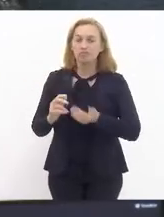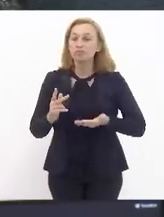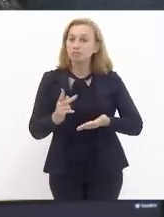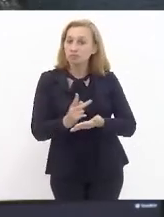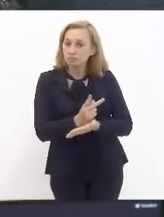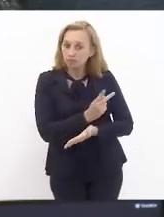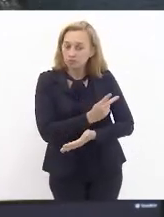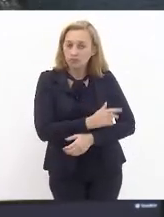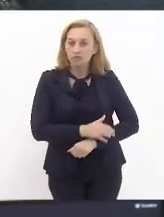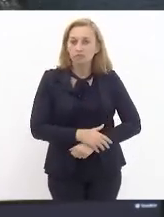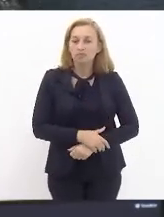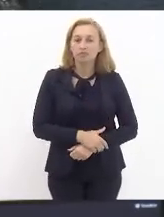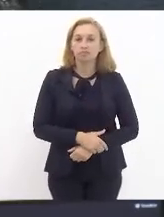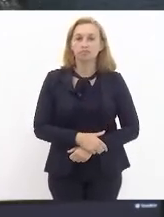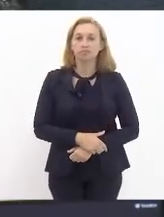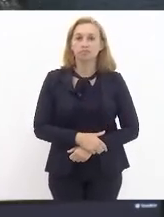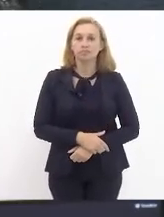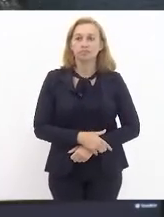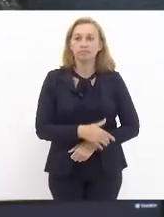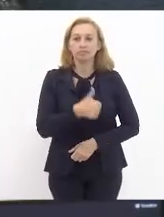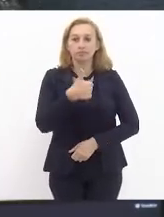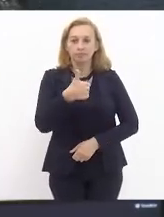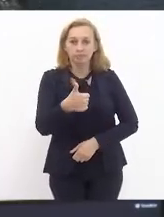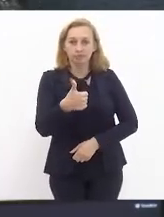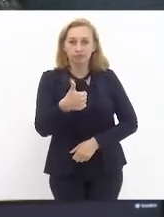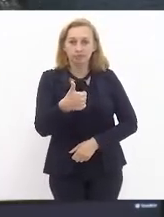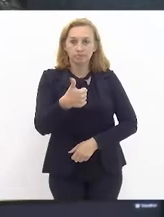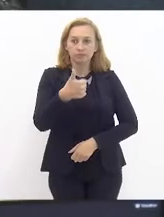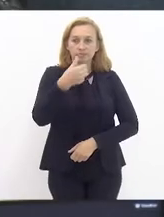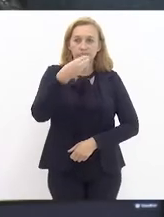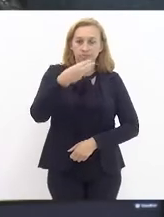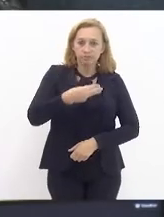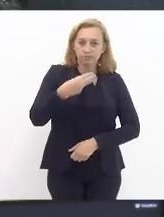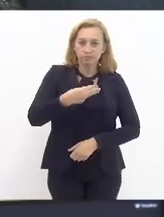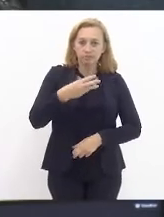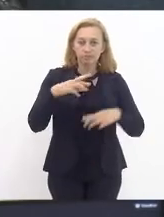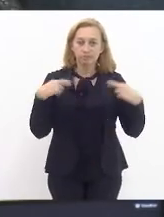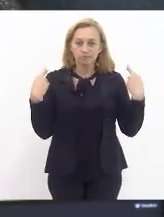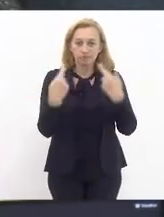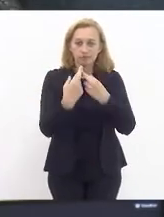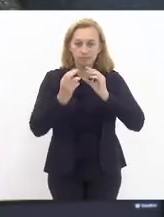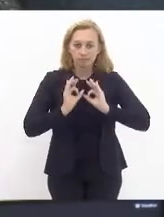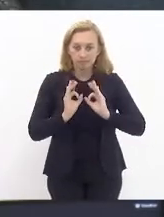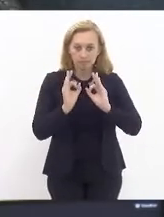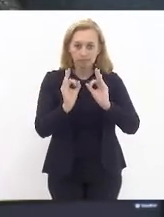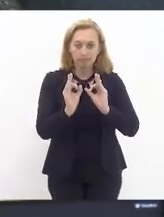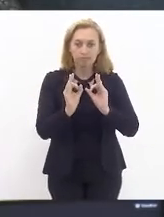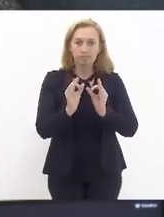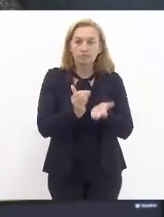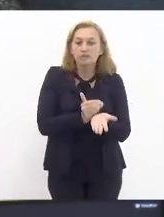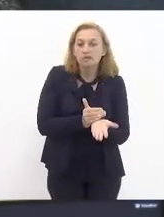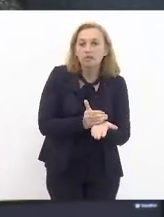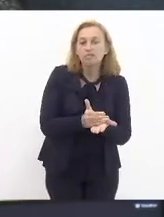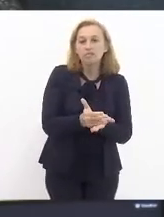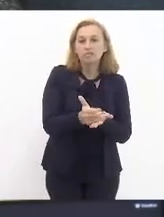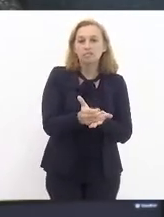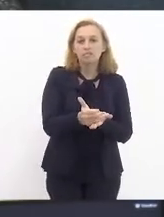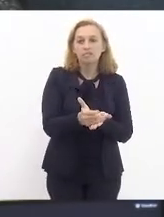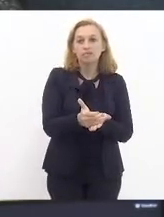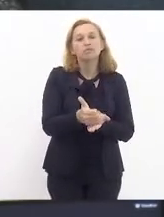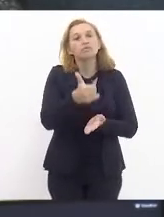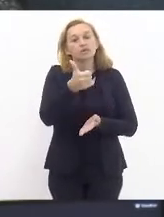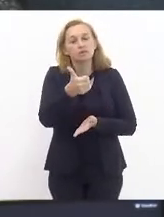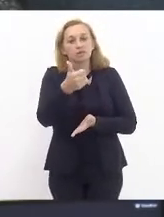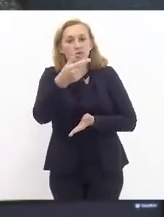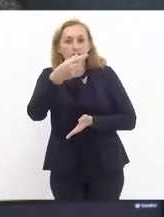o ocorrido na 13ª sessão extraordinária, que, iniciada